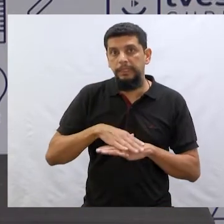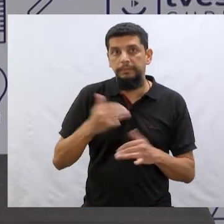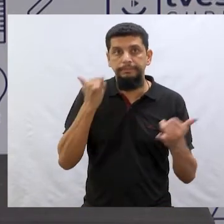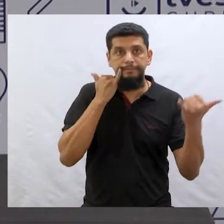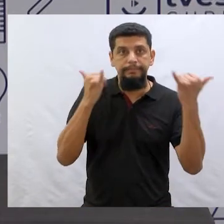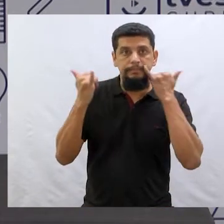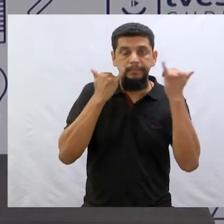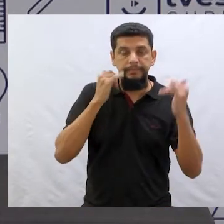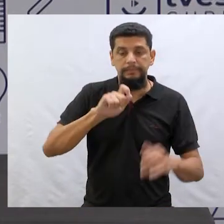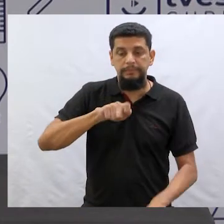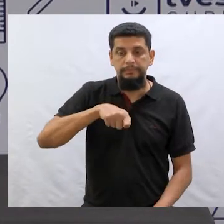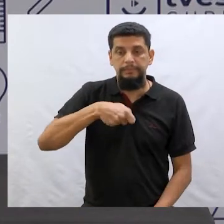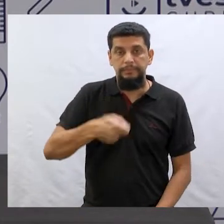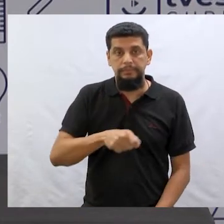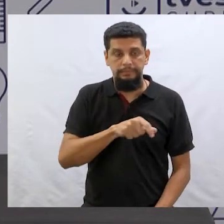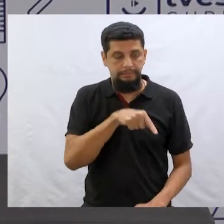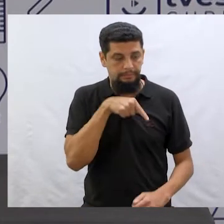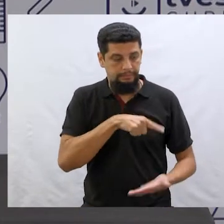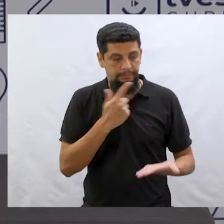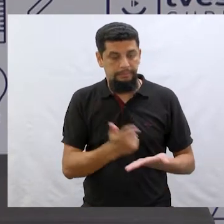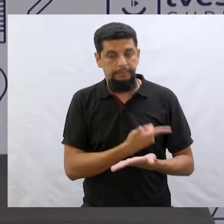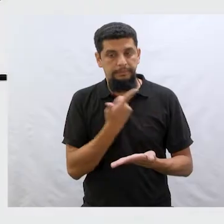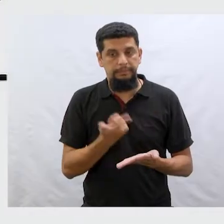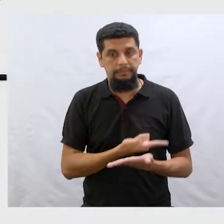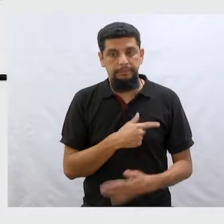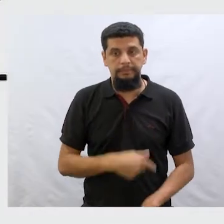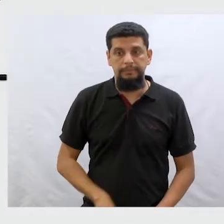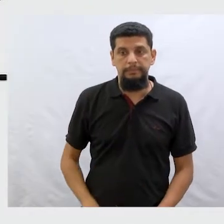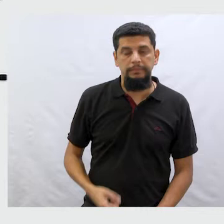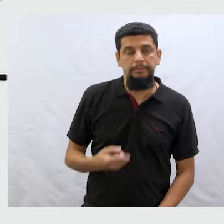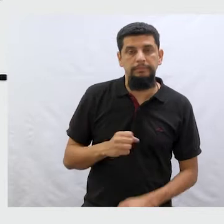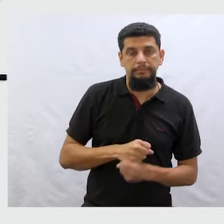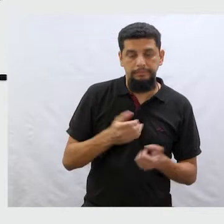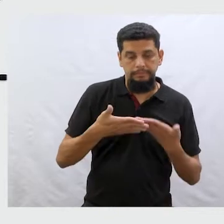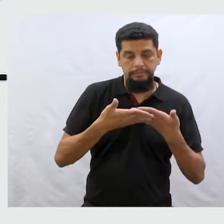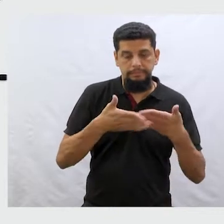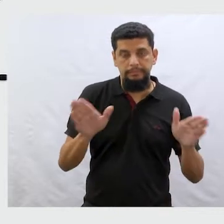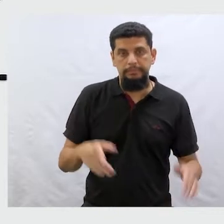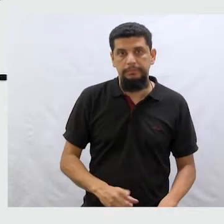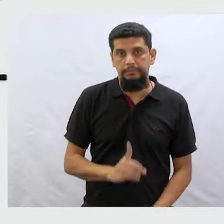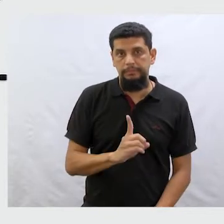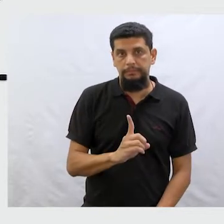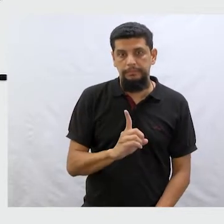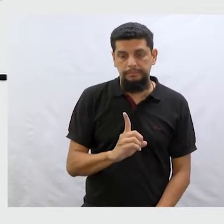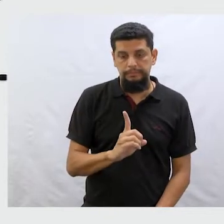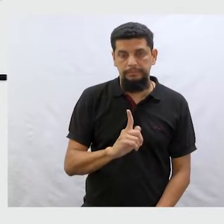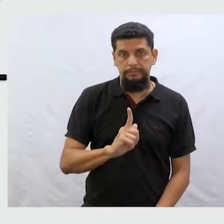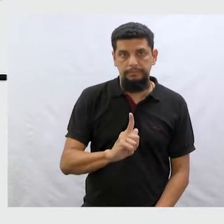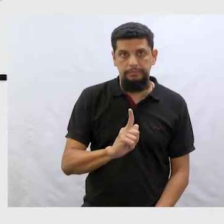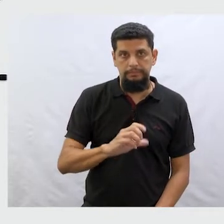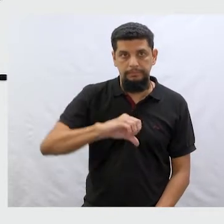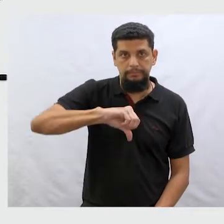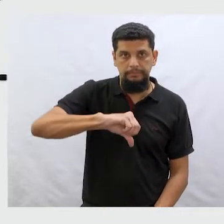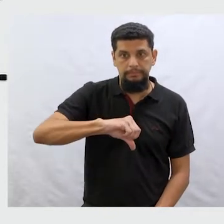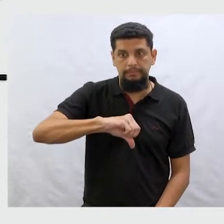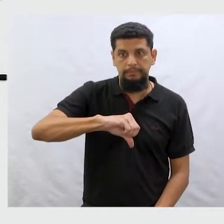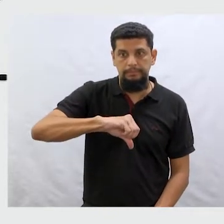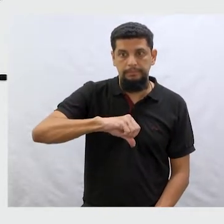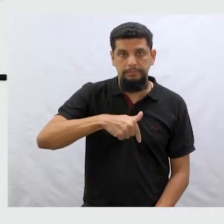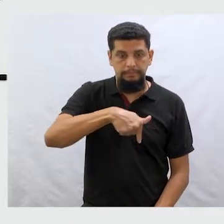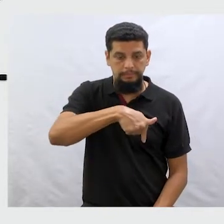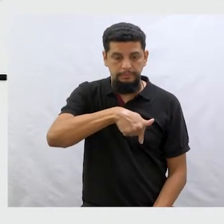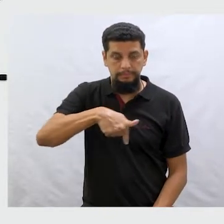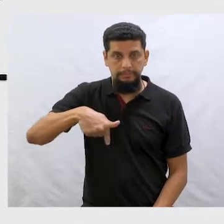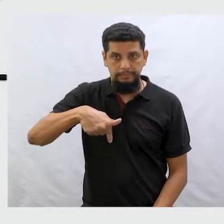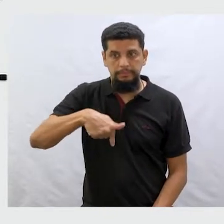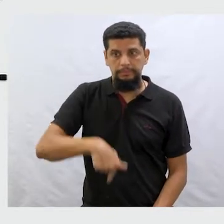informação sobre o Saltimbancos. Lançado em 1977, é um clássico da música infantil.